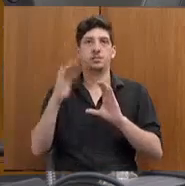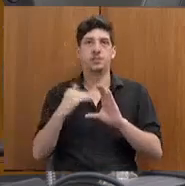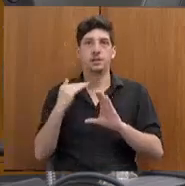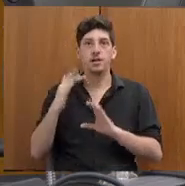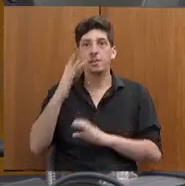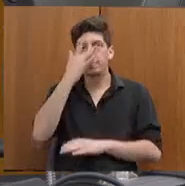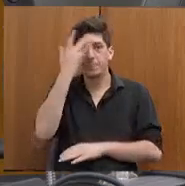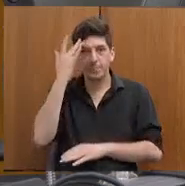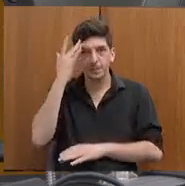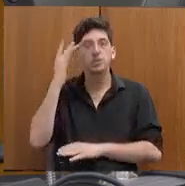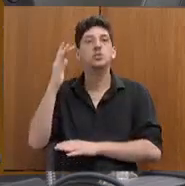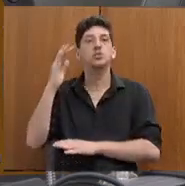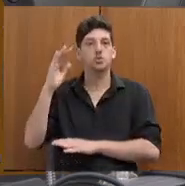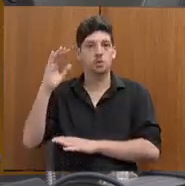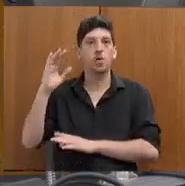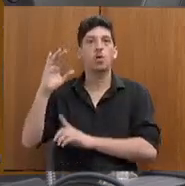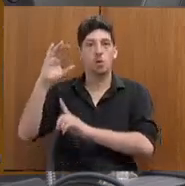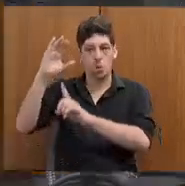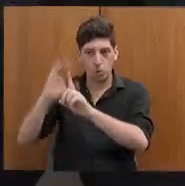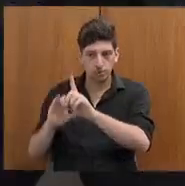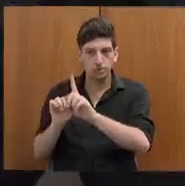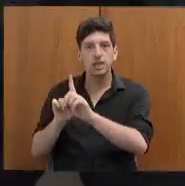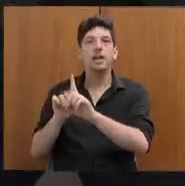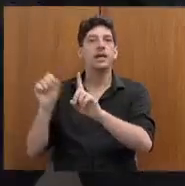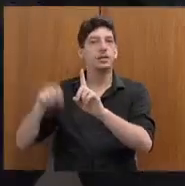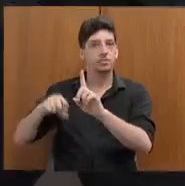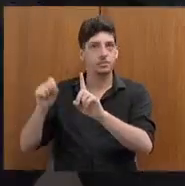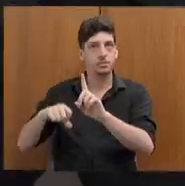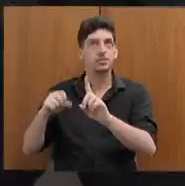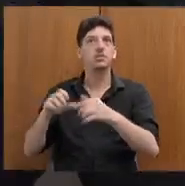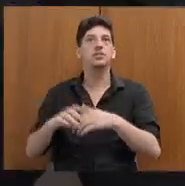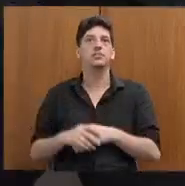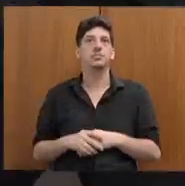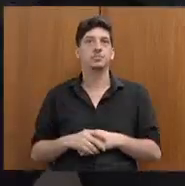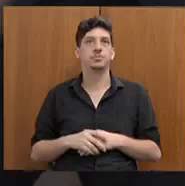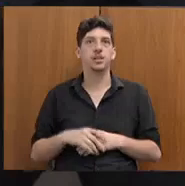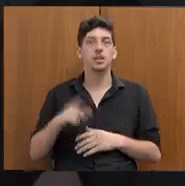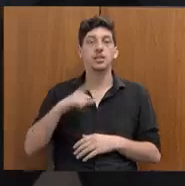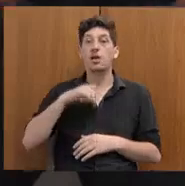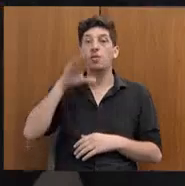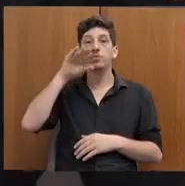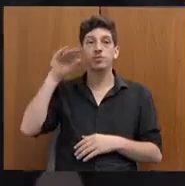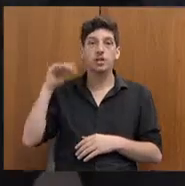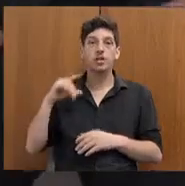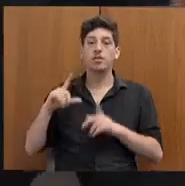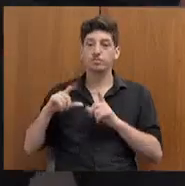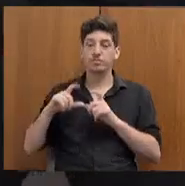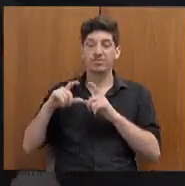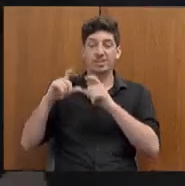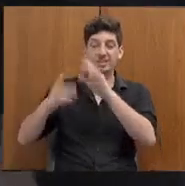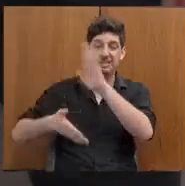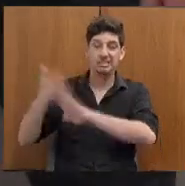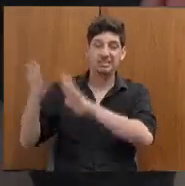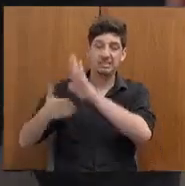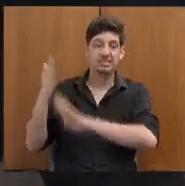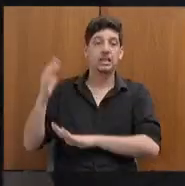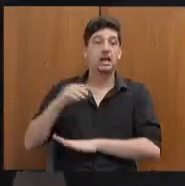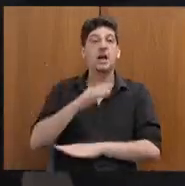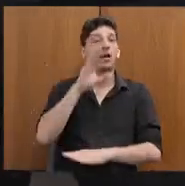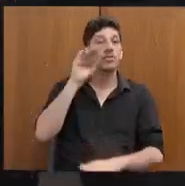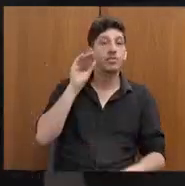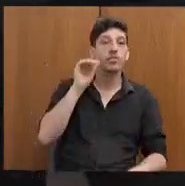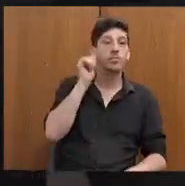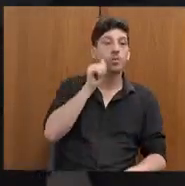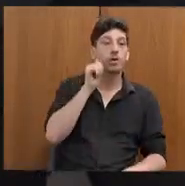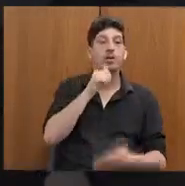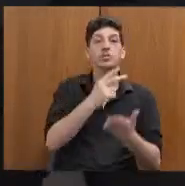contra os funcionários. Eu tenho uma funcionária que estou viajando muito, eu não encontrei com ela, todo dia ela me manda que quer conversar